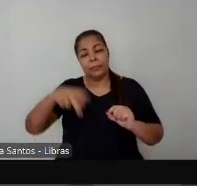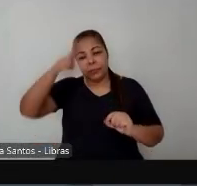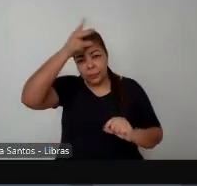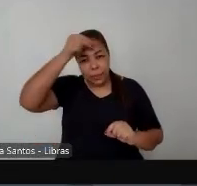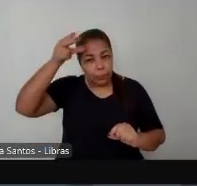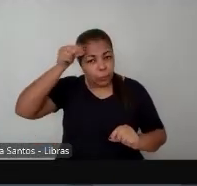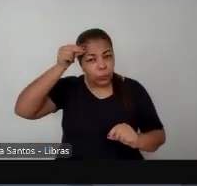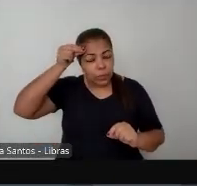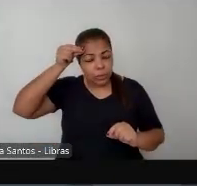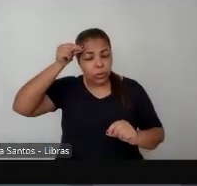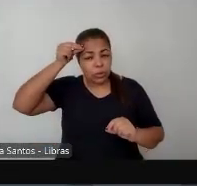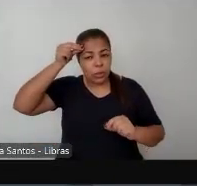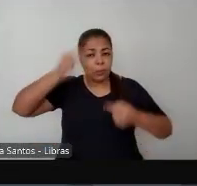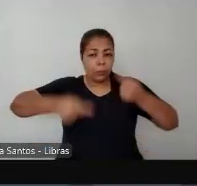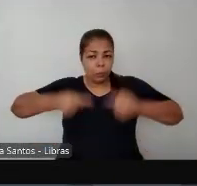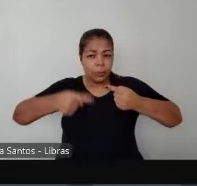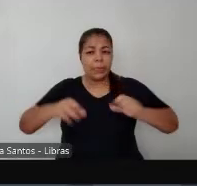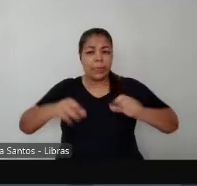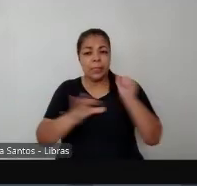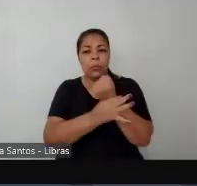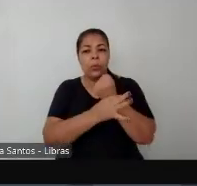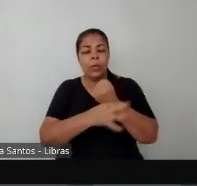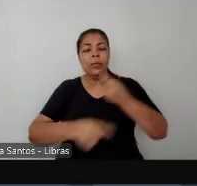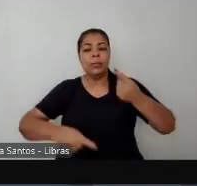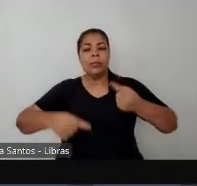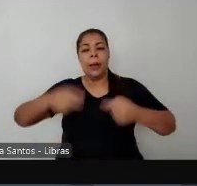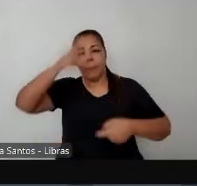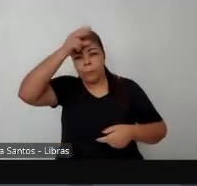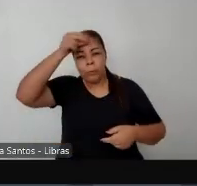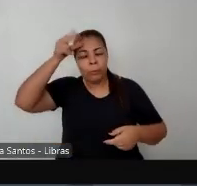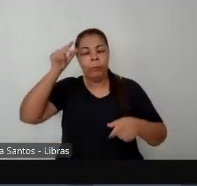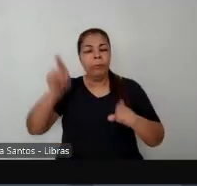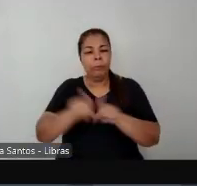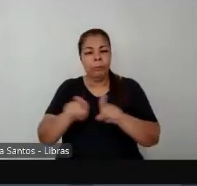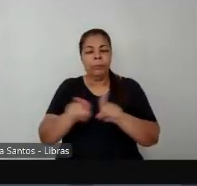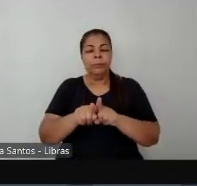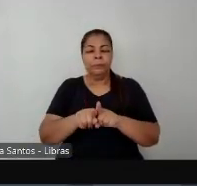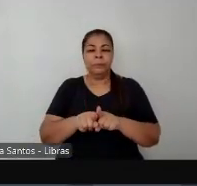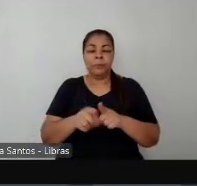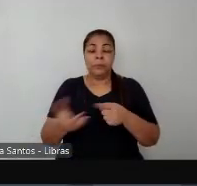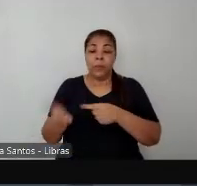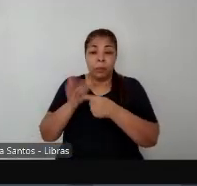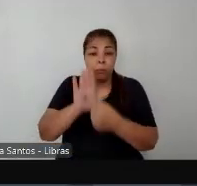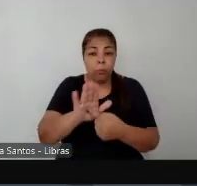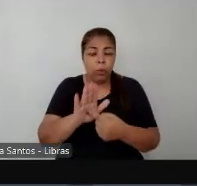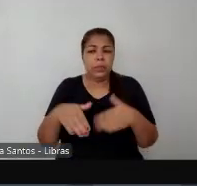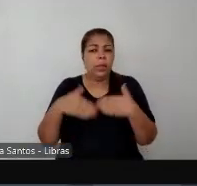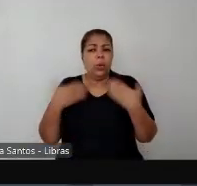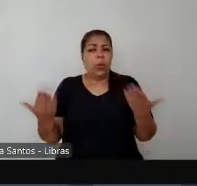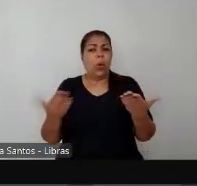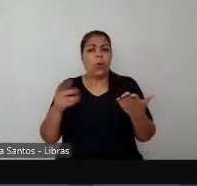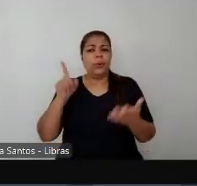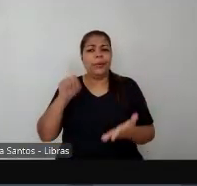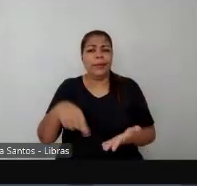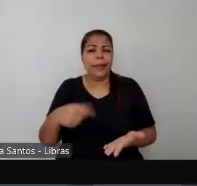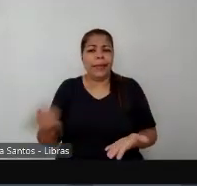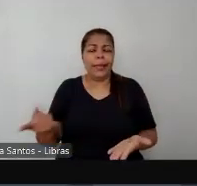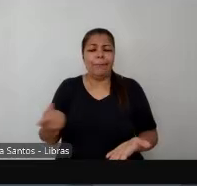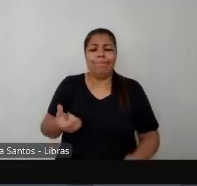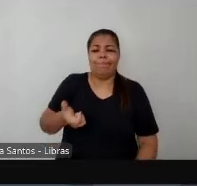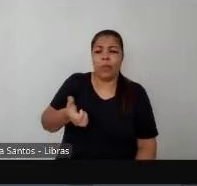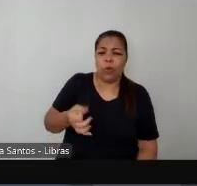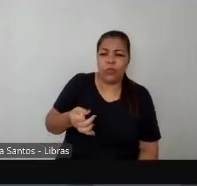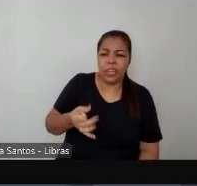de segurança pública que leva em consideração as covardias que um país com segurança pública